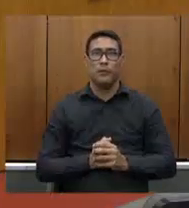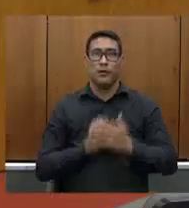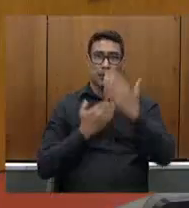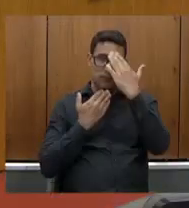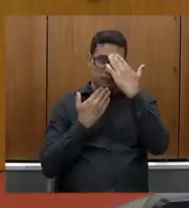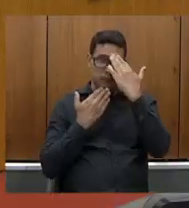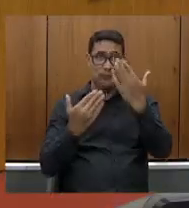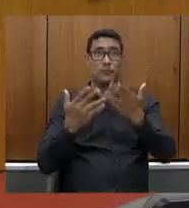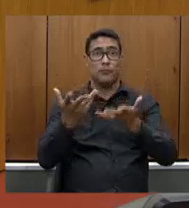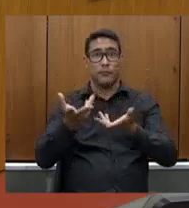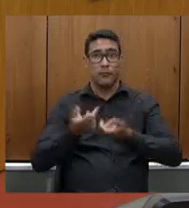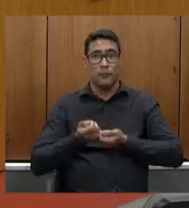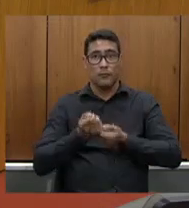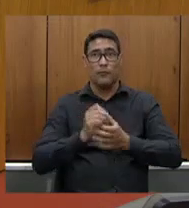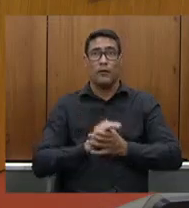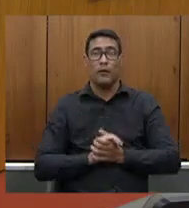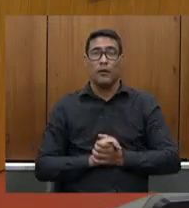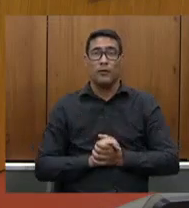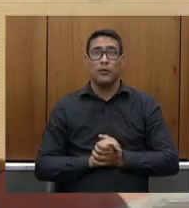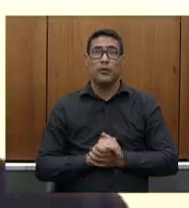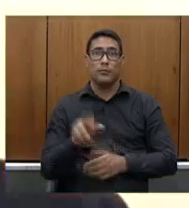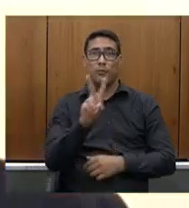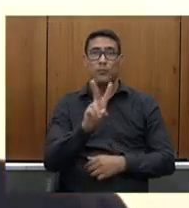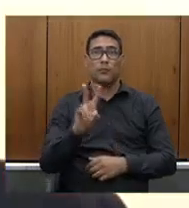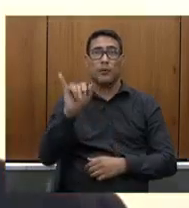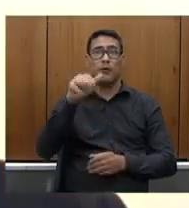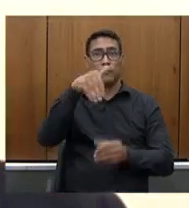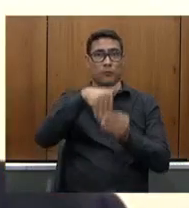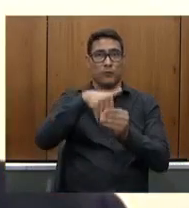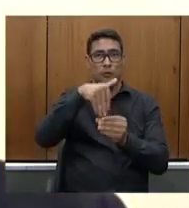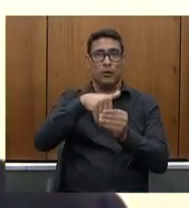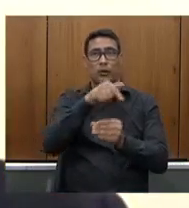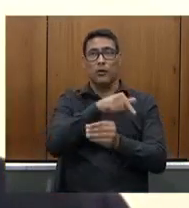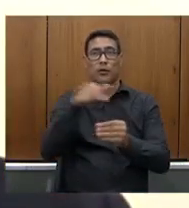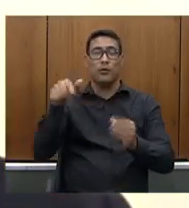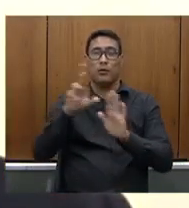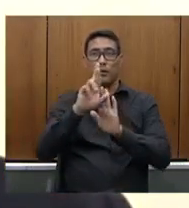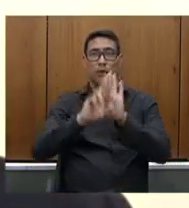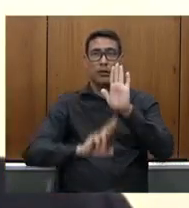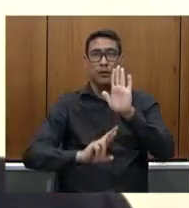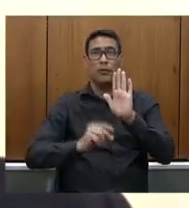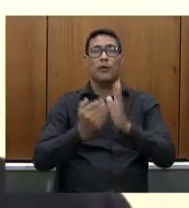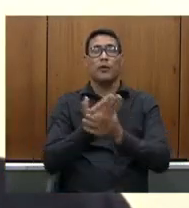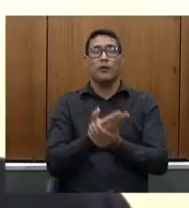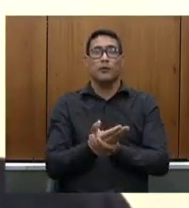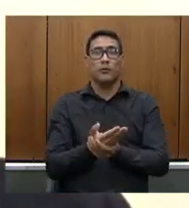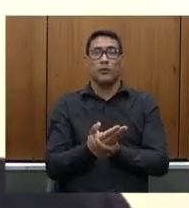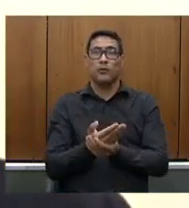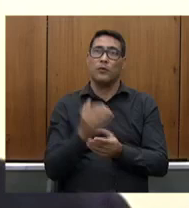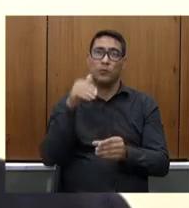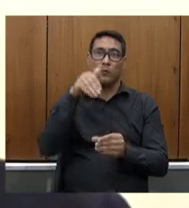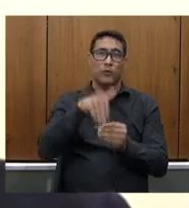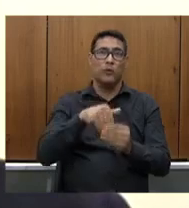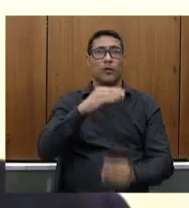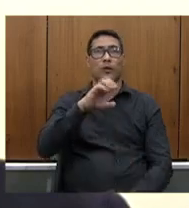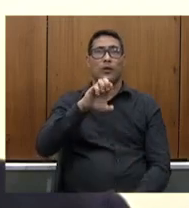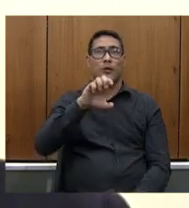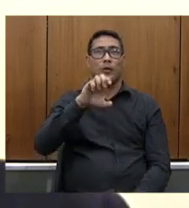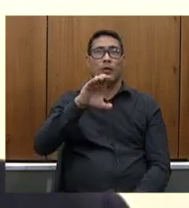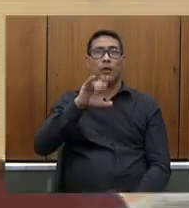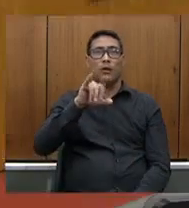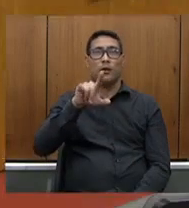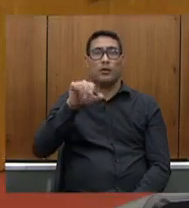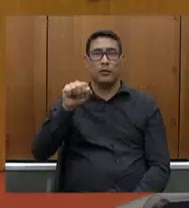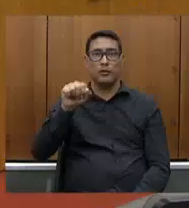o recebido coloco em votação o requerimento como vota a deputada Celise Laviola